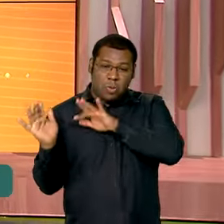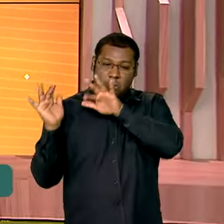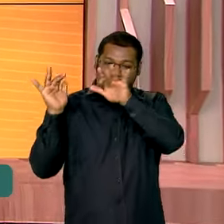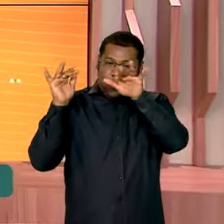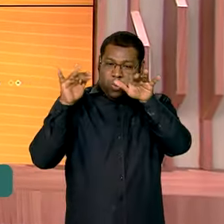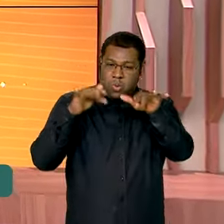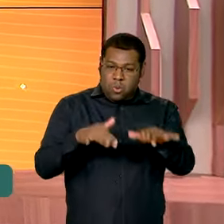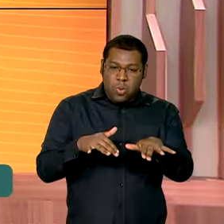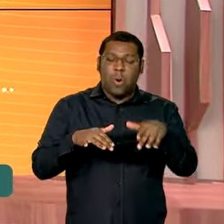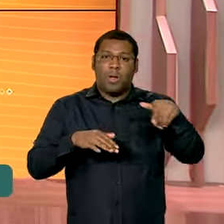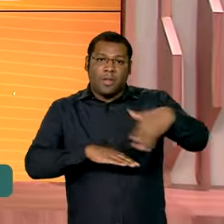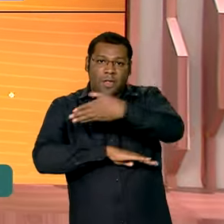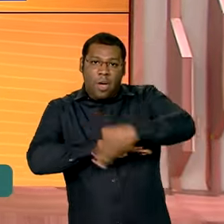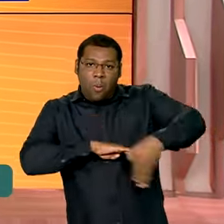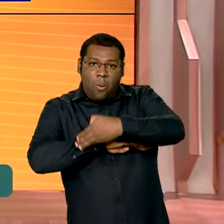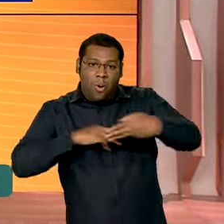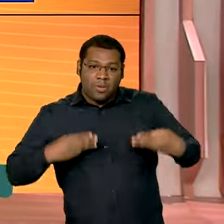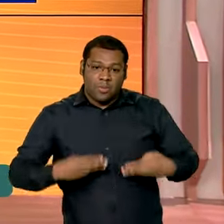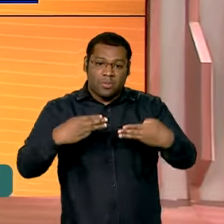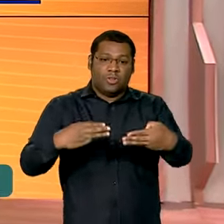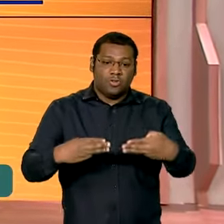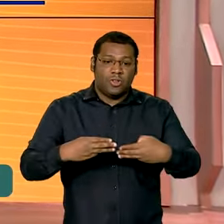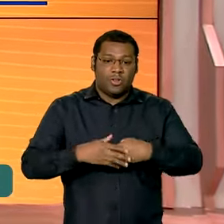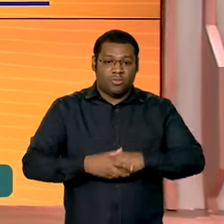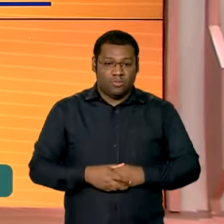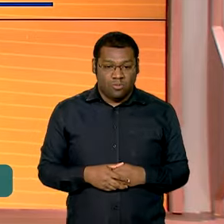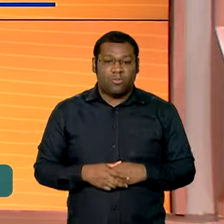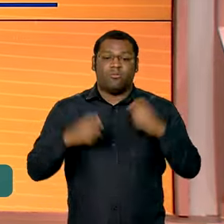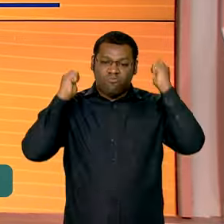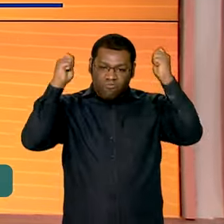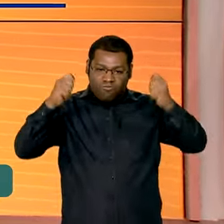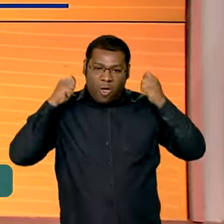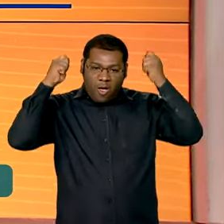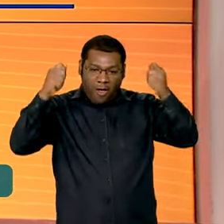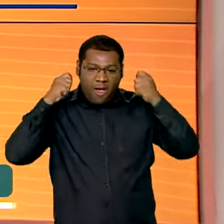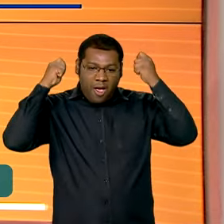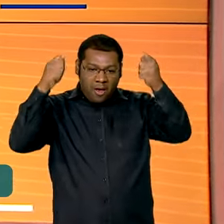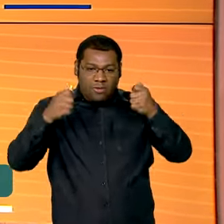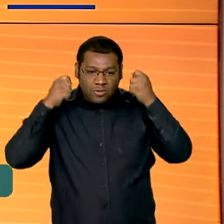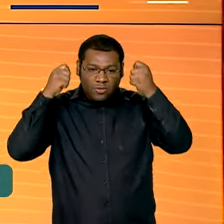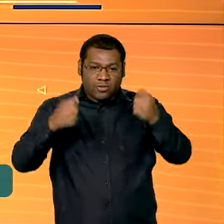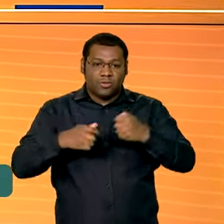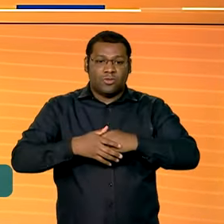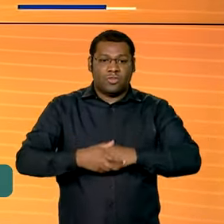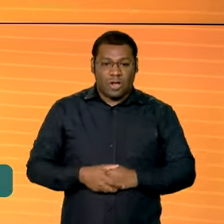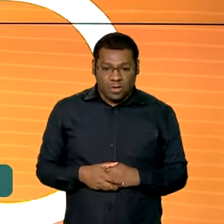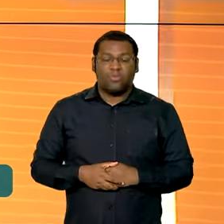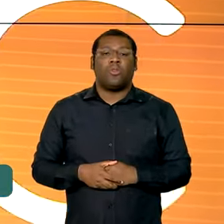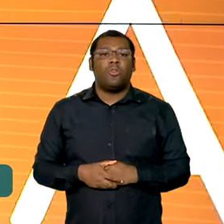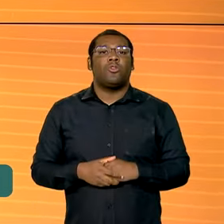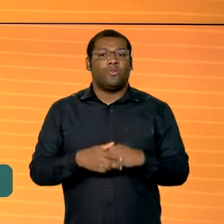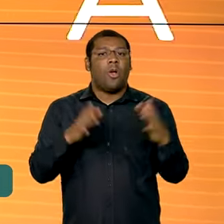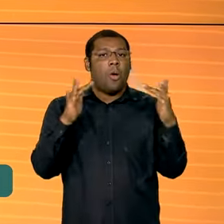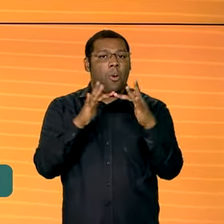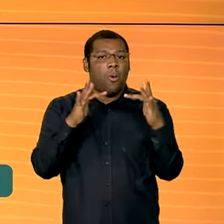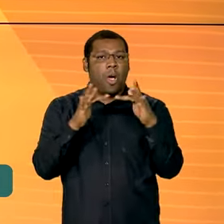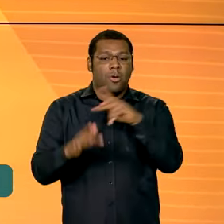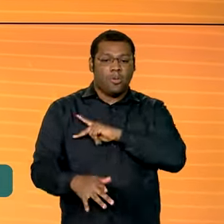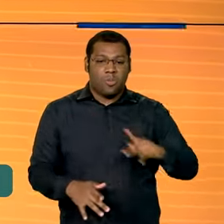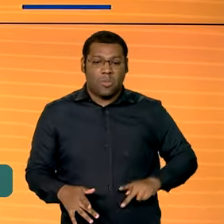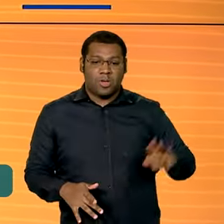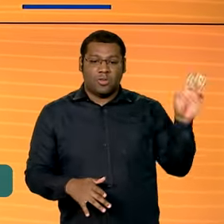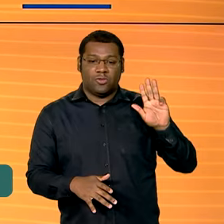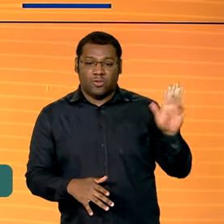ocuparam a esplanada dos ministérios para levar uma série de reivindicações diretamente ao presidente Lula. As mais de